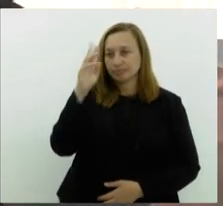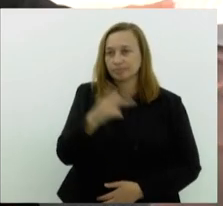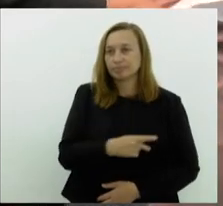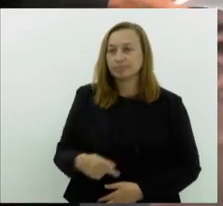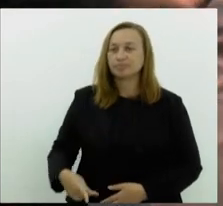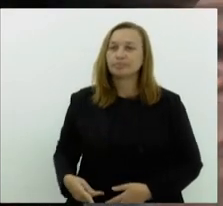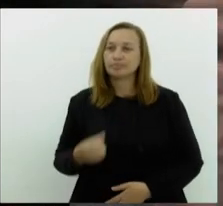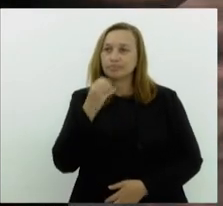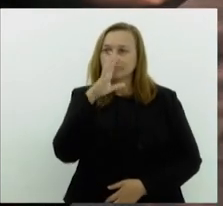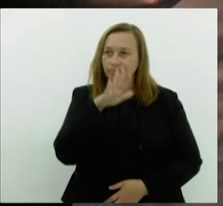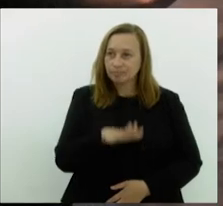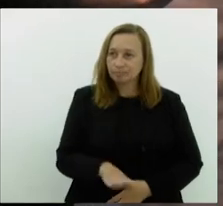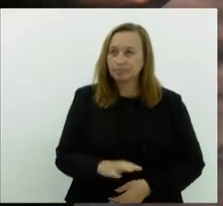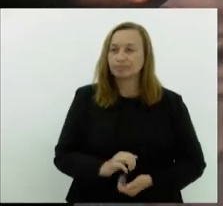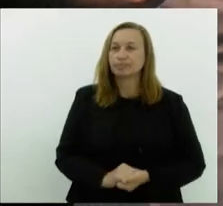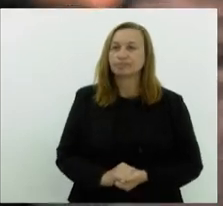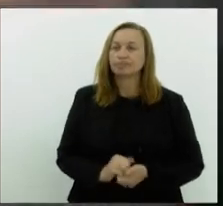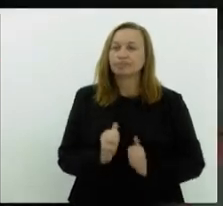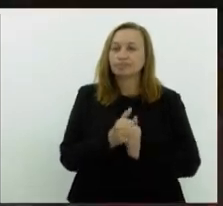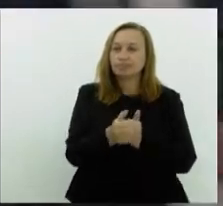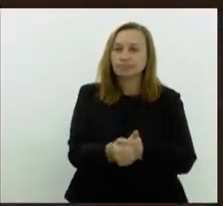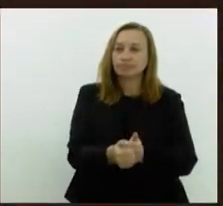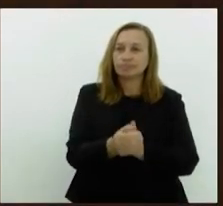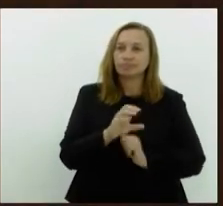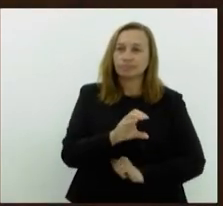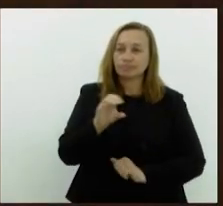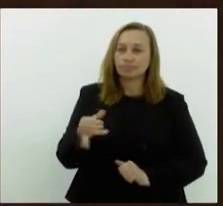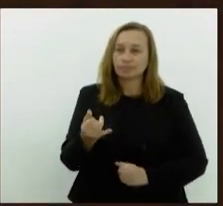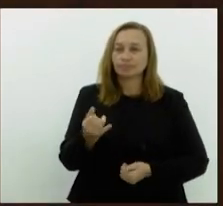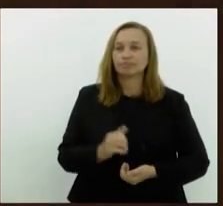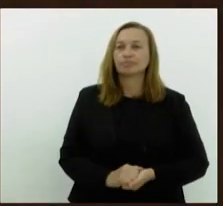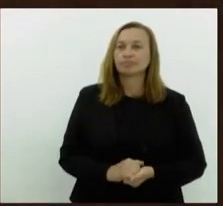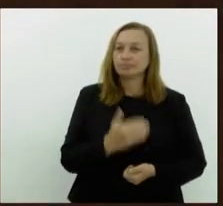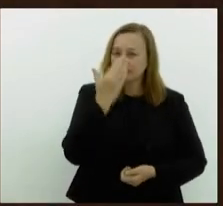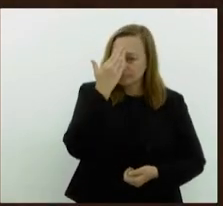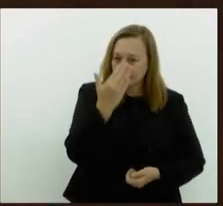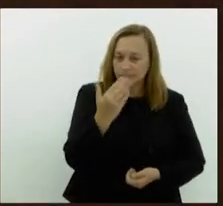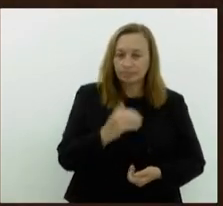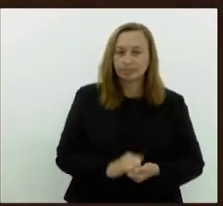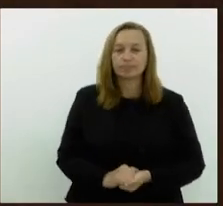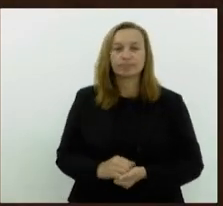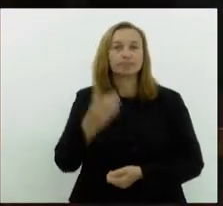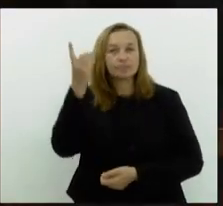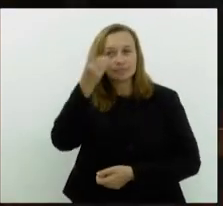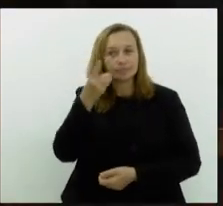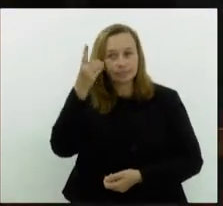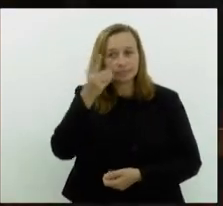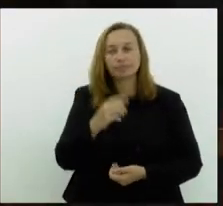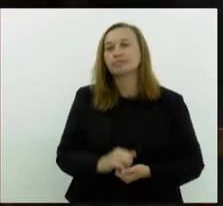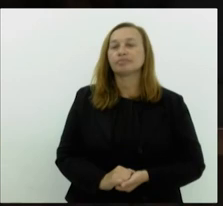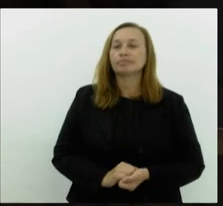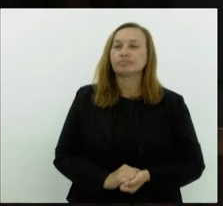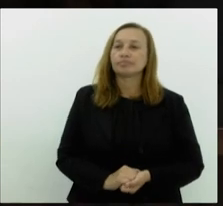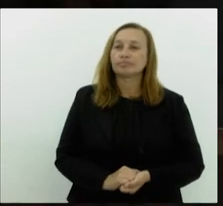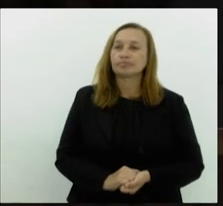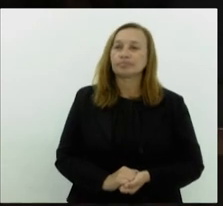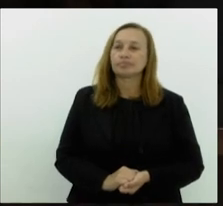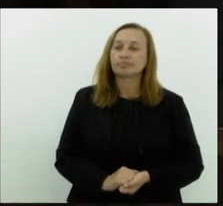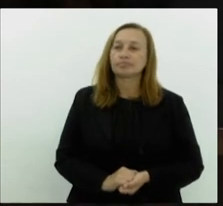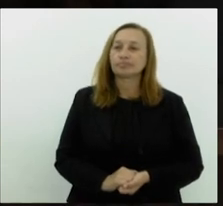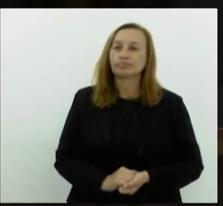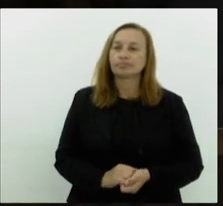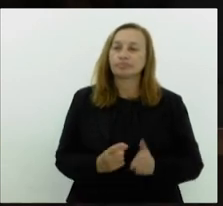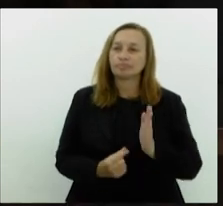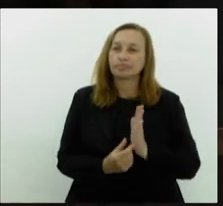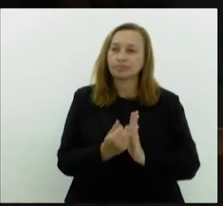boa tarde. Acompanhe o parecer da CCJ. Muito obrigado, nosso nobre deputado Anderson Moraes. Orçamento,